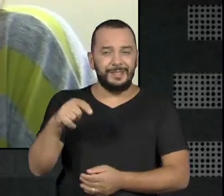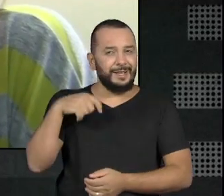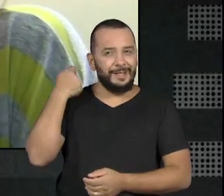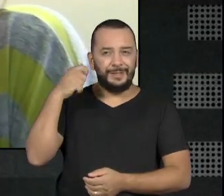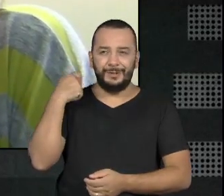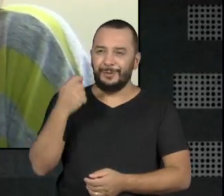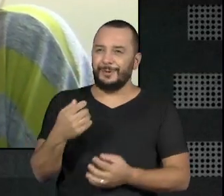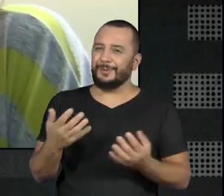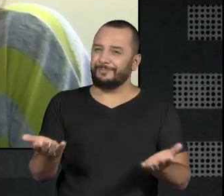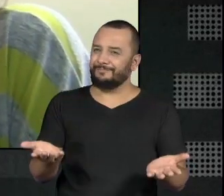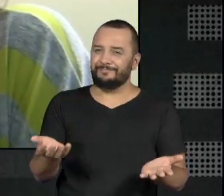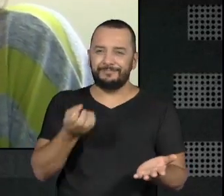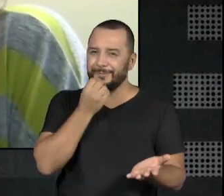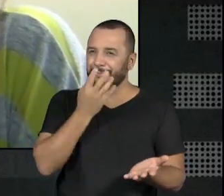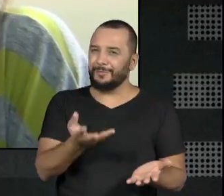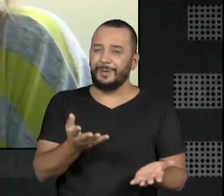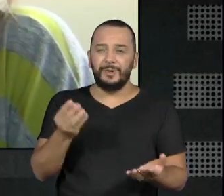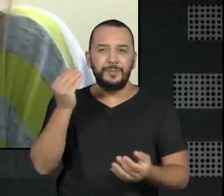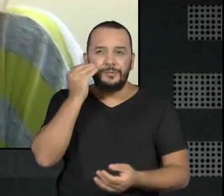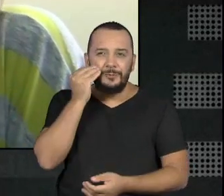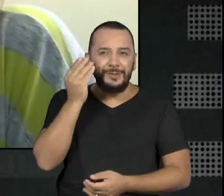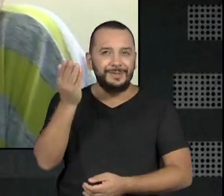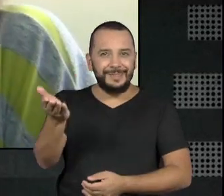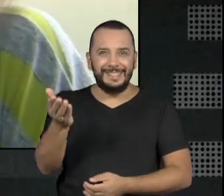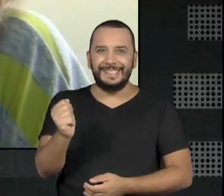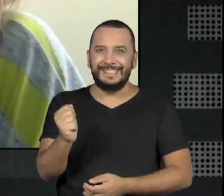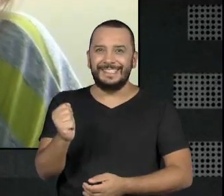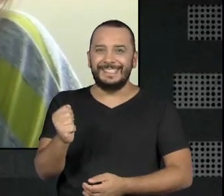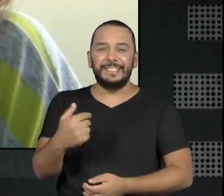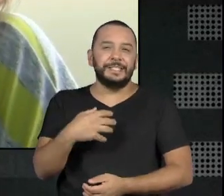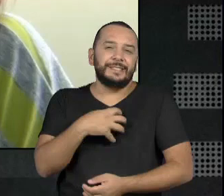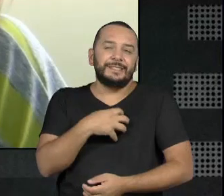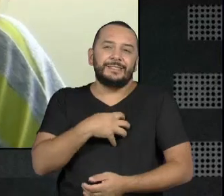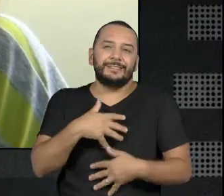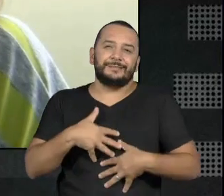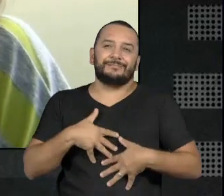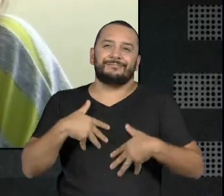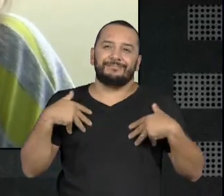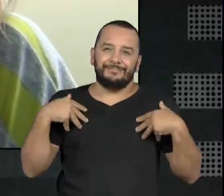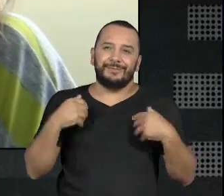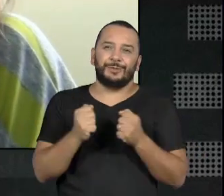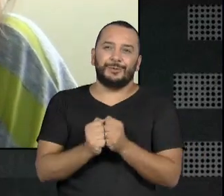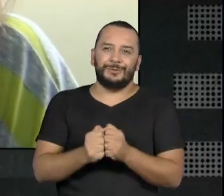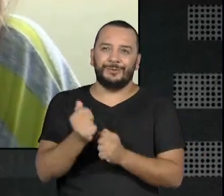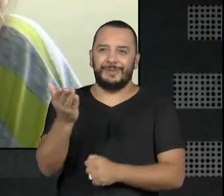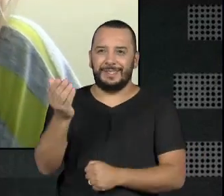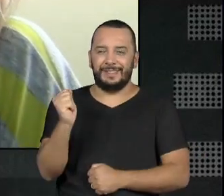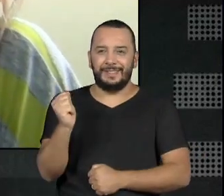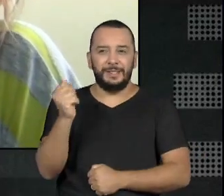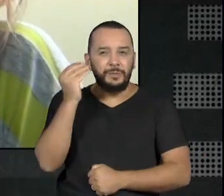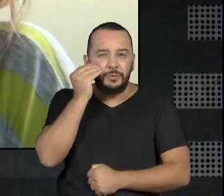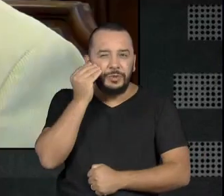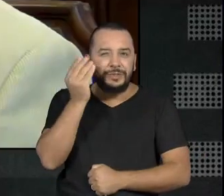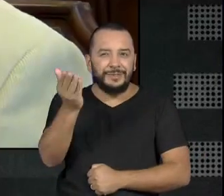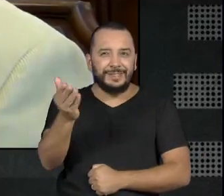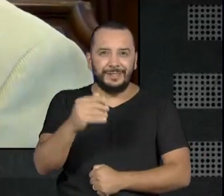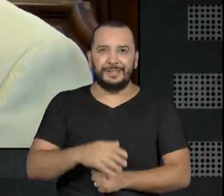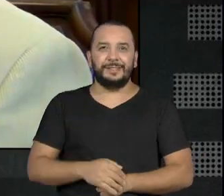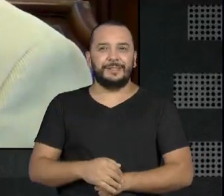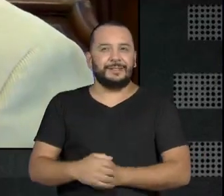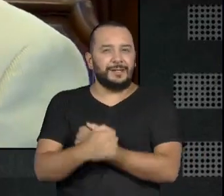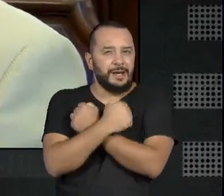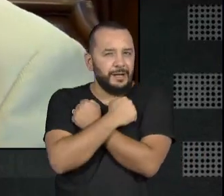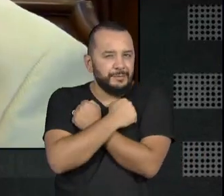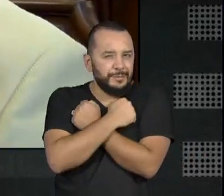ator. Então um beijo enorme e repito, me sinto muito honrada de poder falar contigo. Um beijo enorme. Um